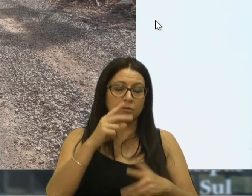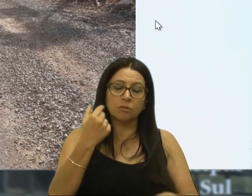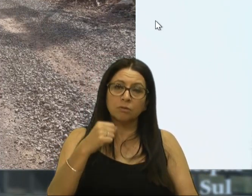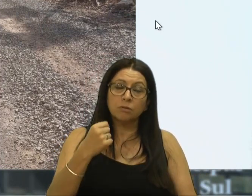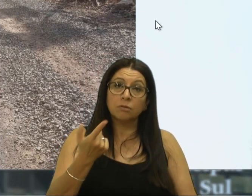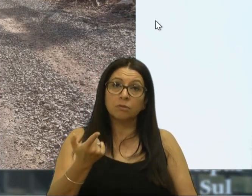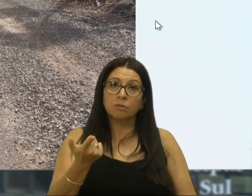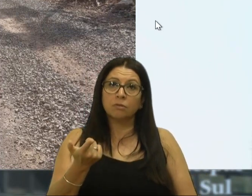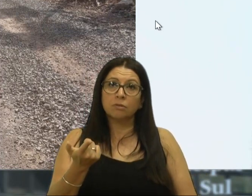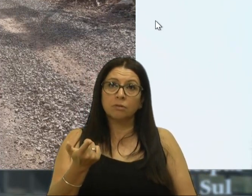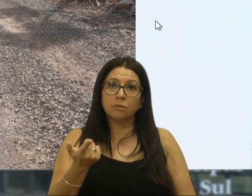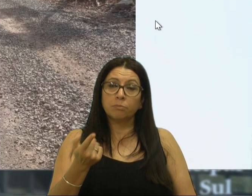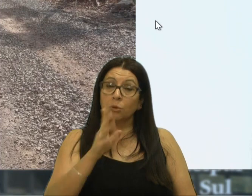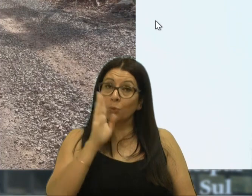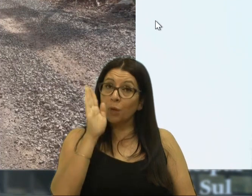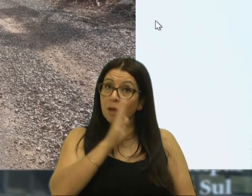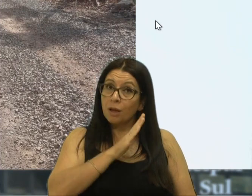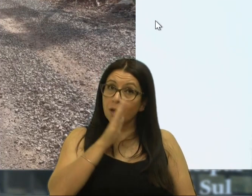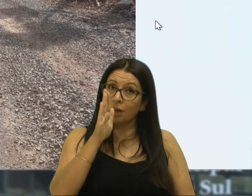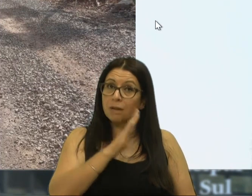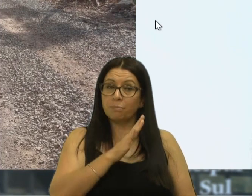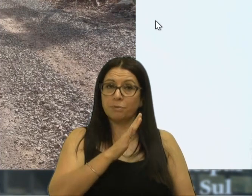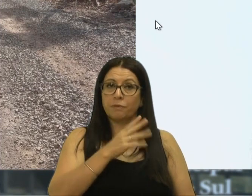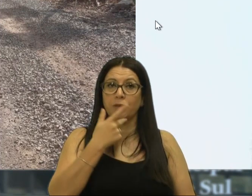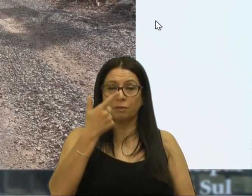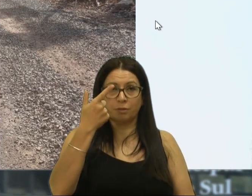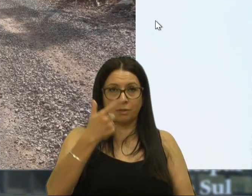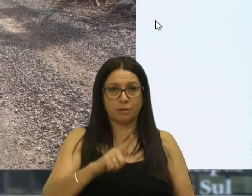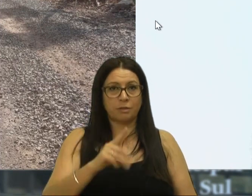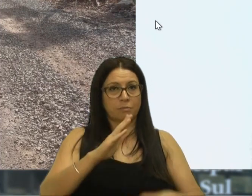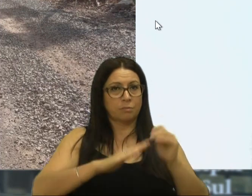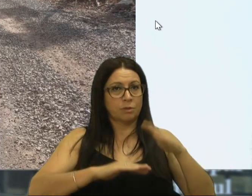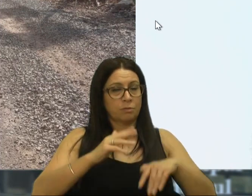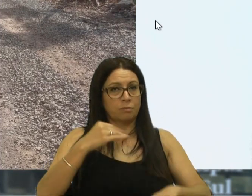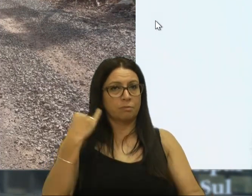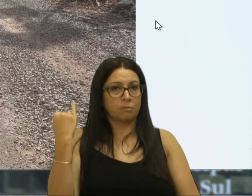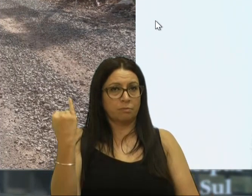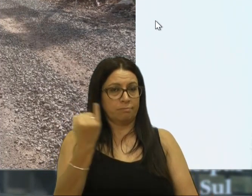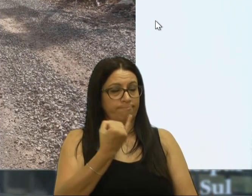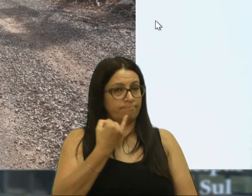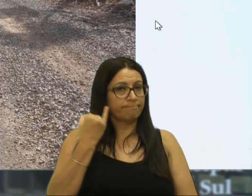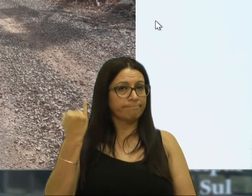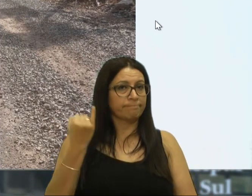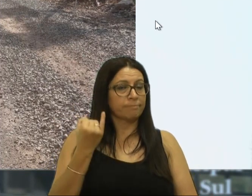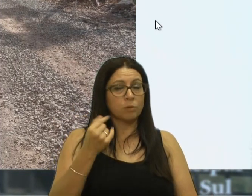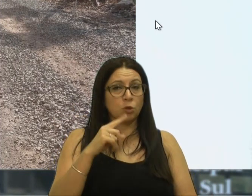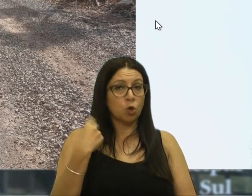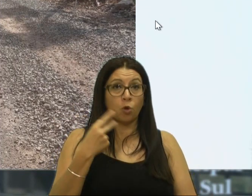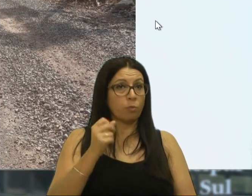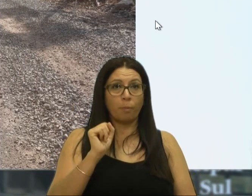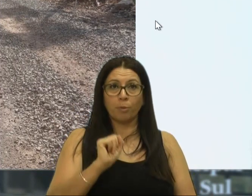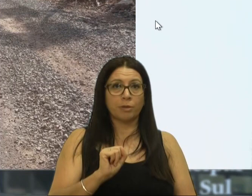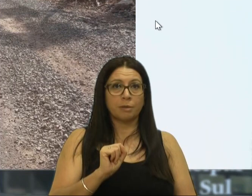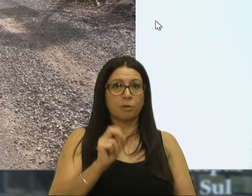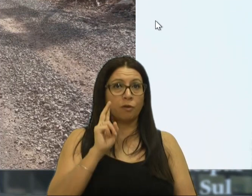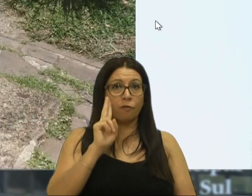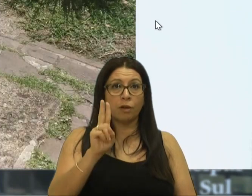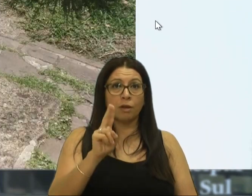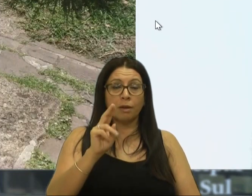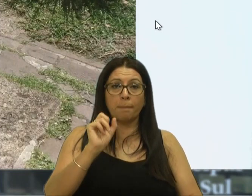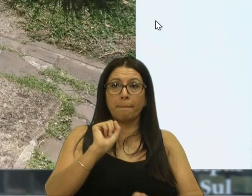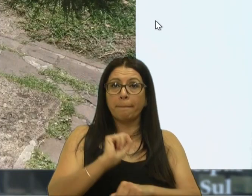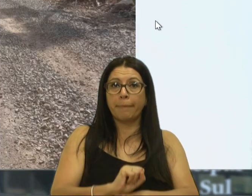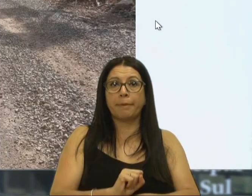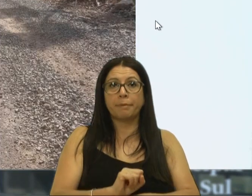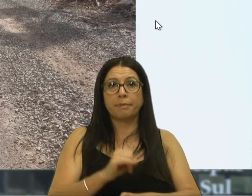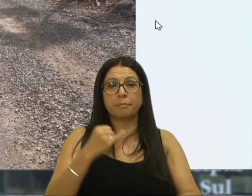ser de rápido, repito aqui, porque é uma obra importante, e nós não podemos ver uma obra parada, e uma